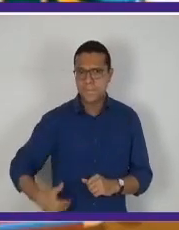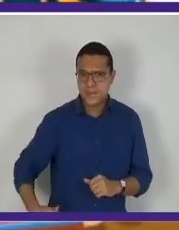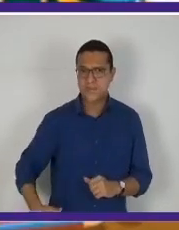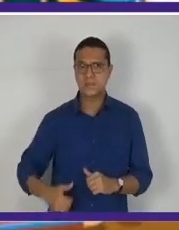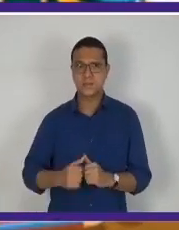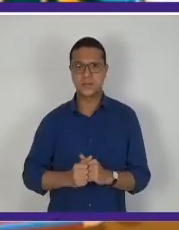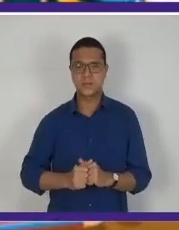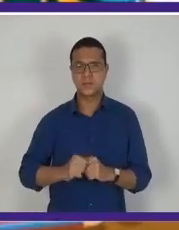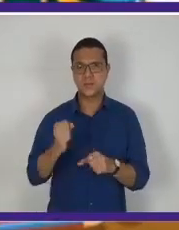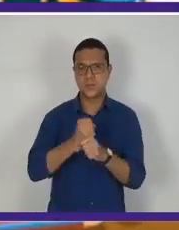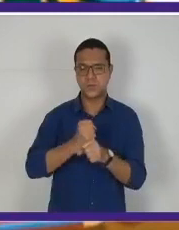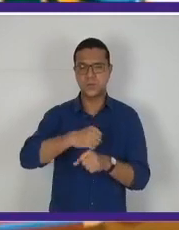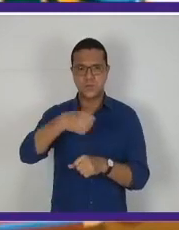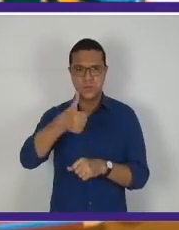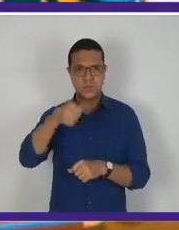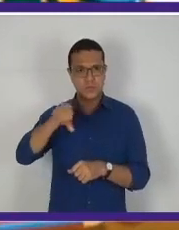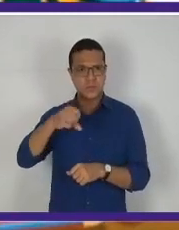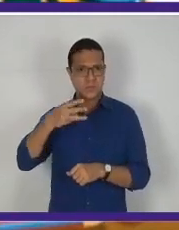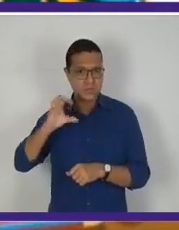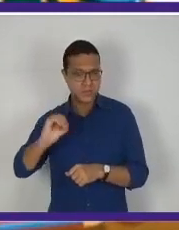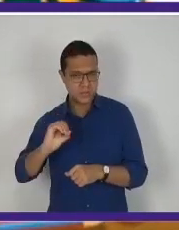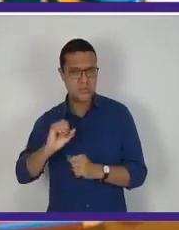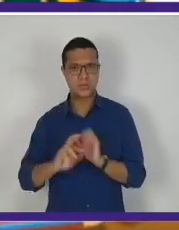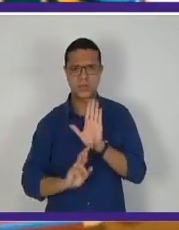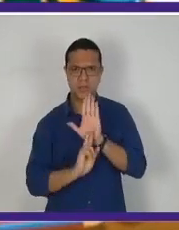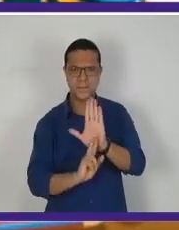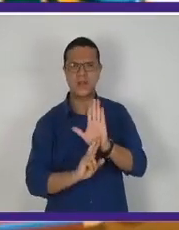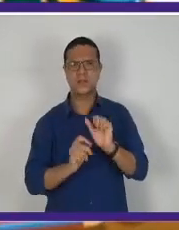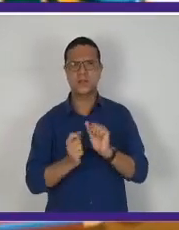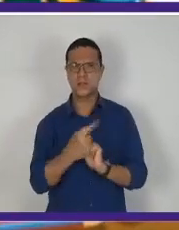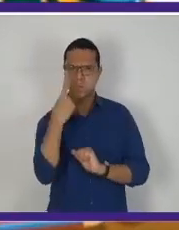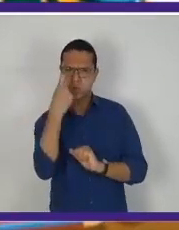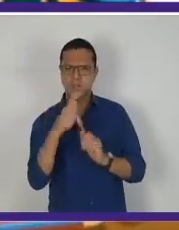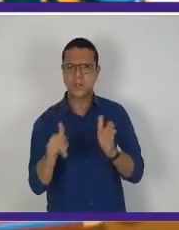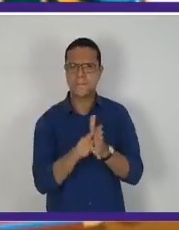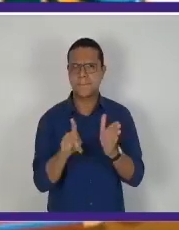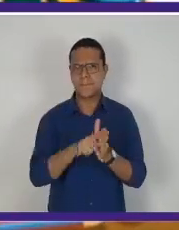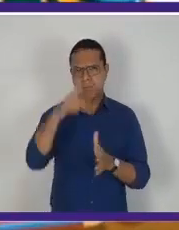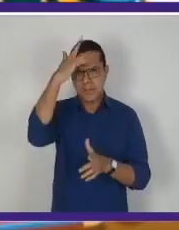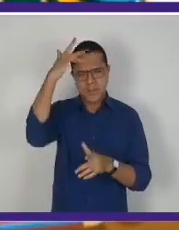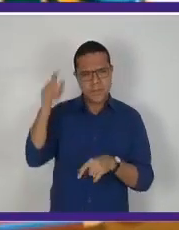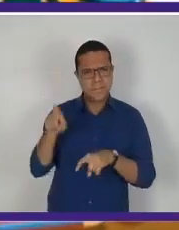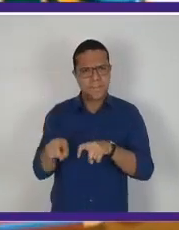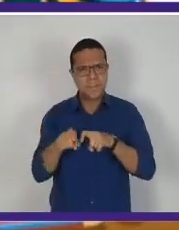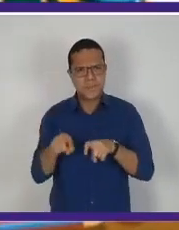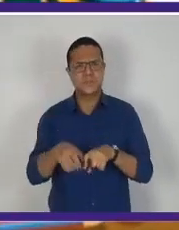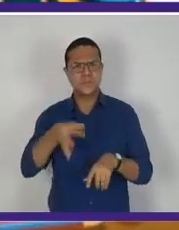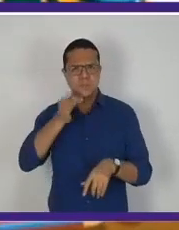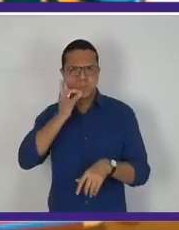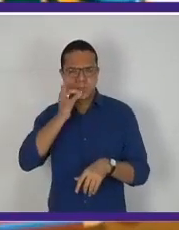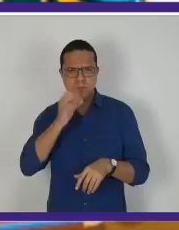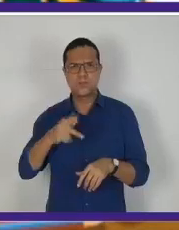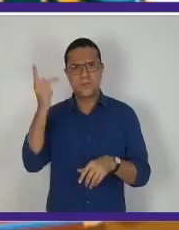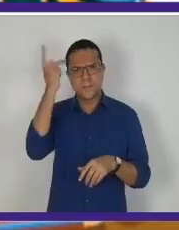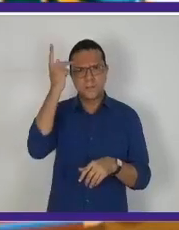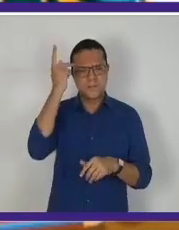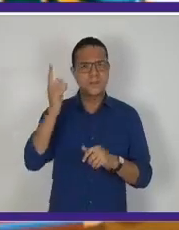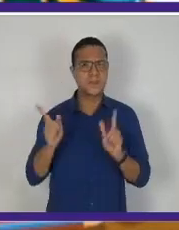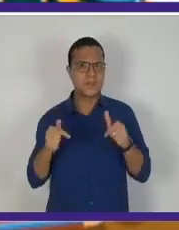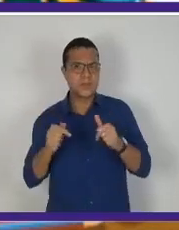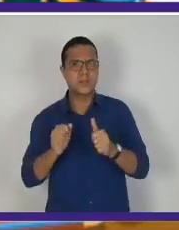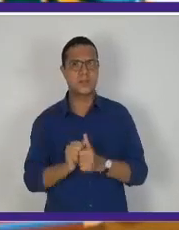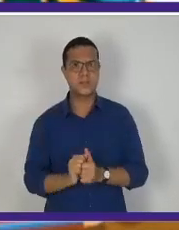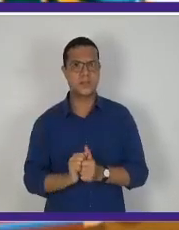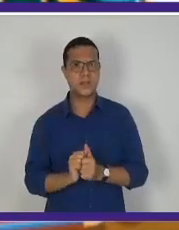em 30, representava os interesses dos cafeicultores paulistas. Então, na candidatura de 30, ele deveria